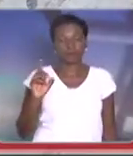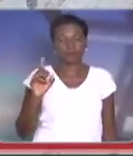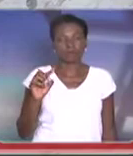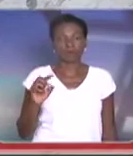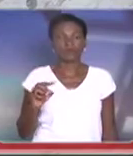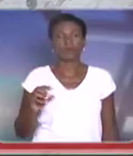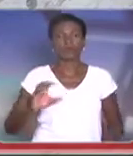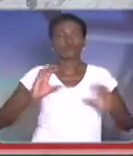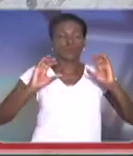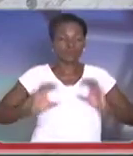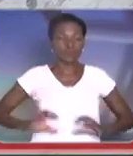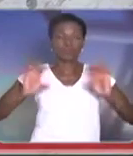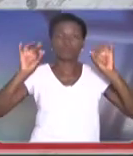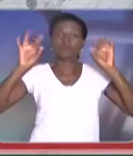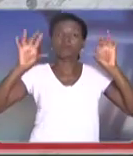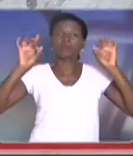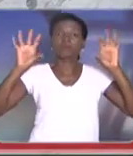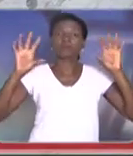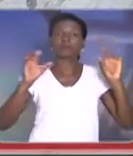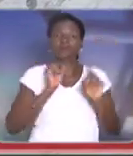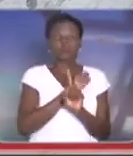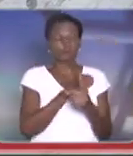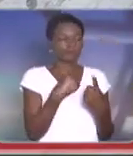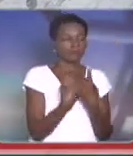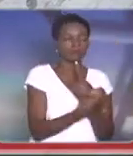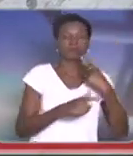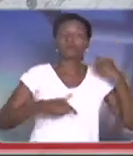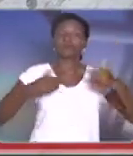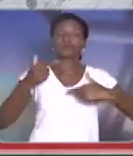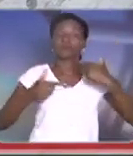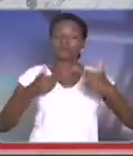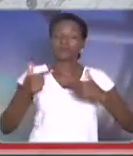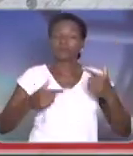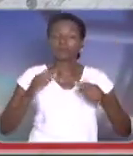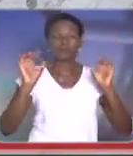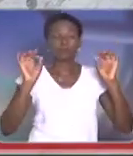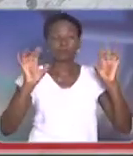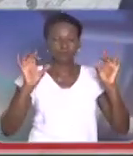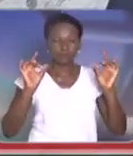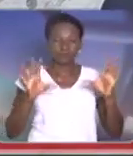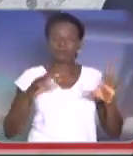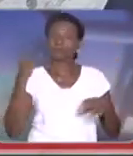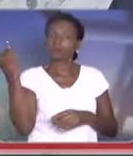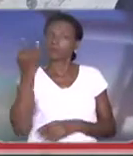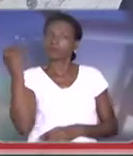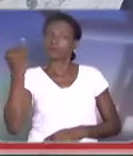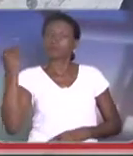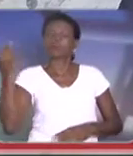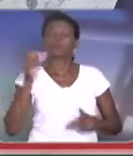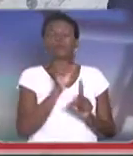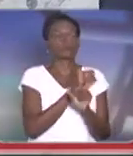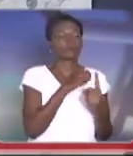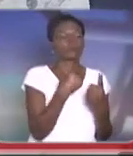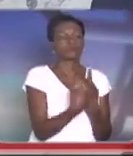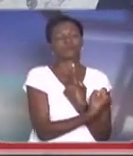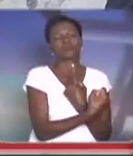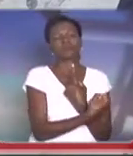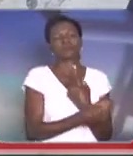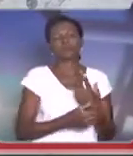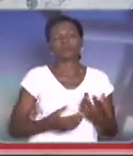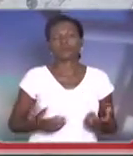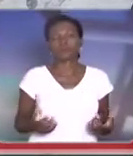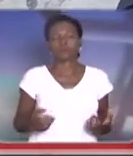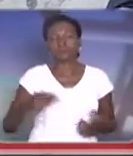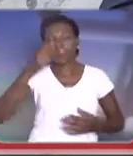destacado na sociedade, que tenha feito serviços de superimportância para a sociedade, sejam